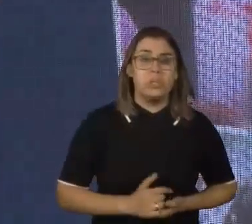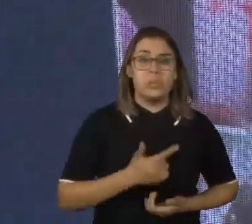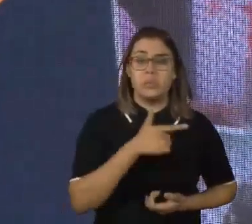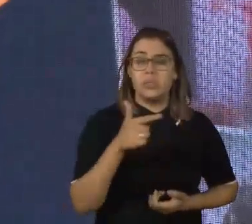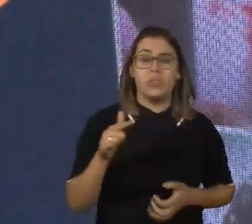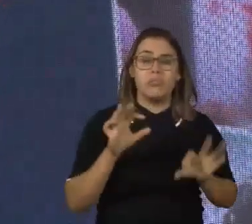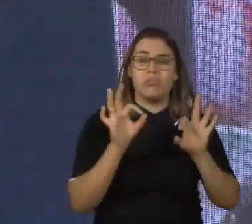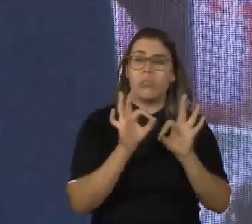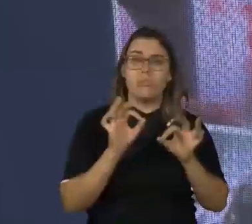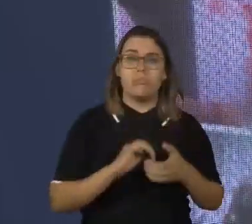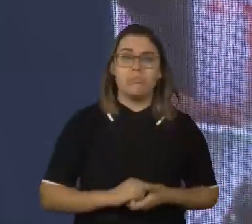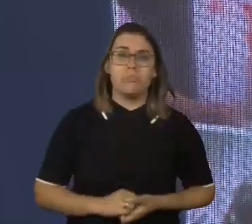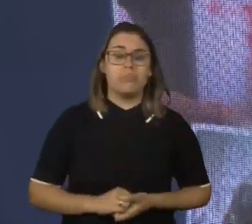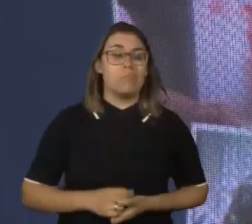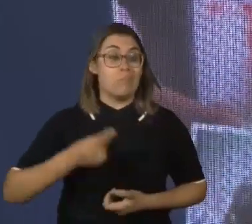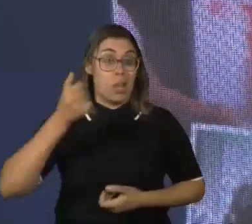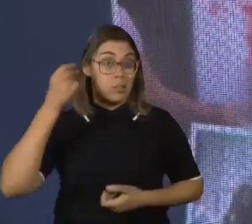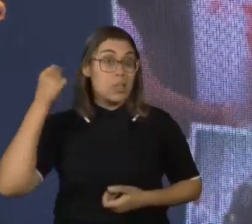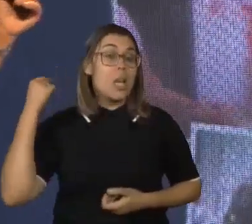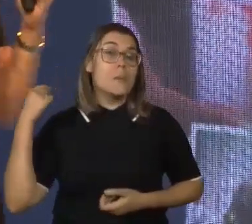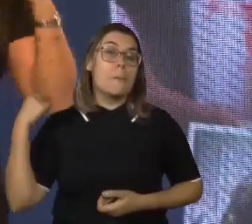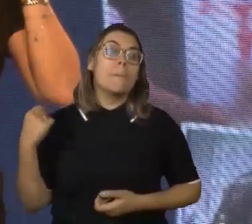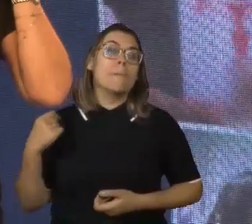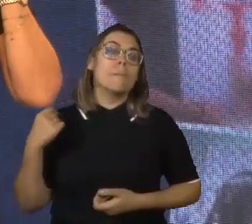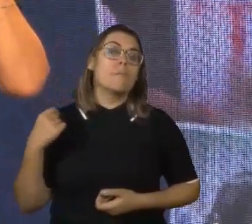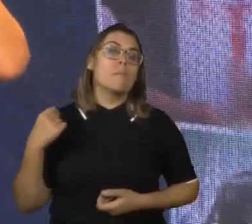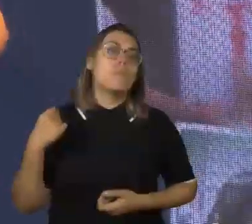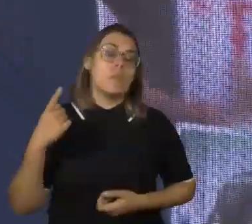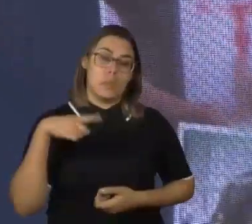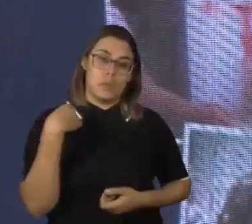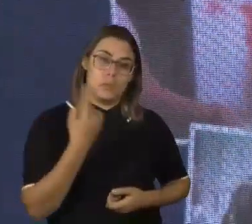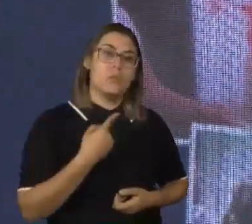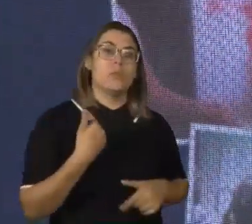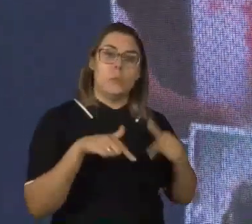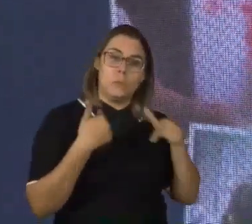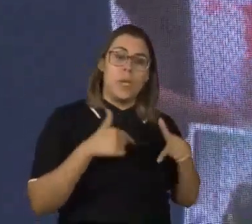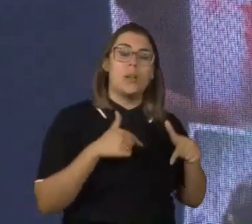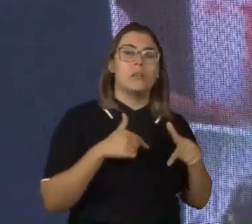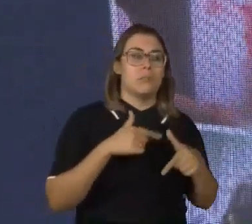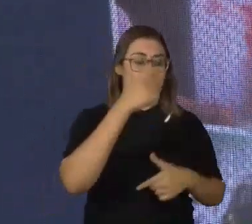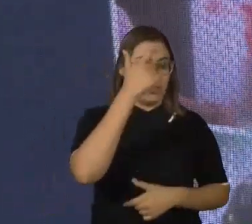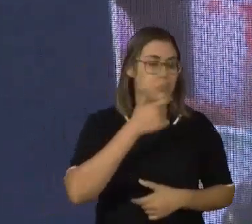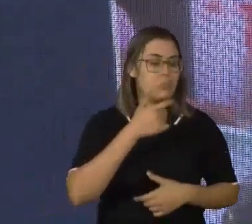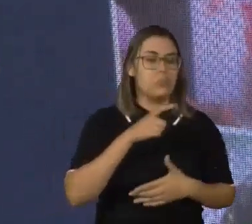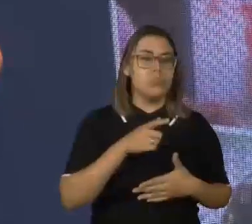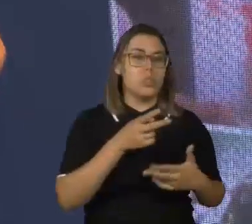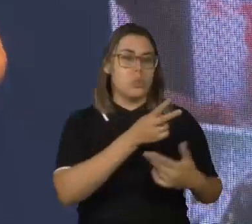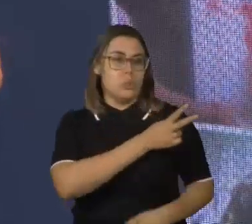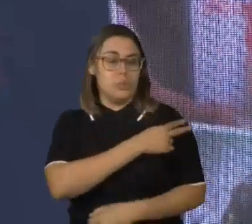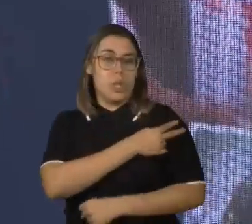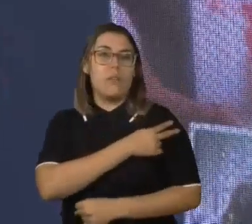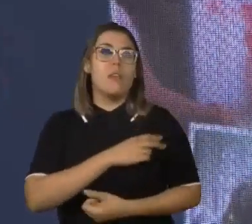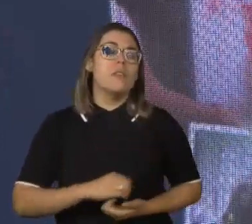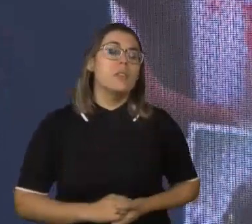trabalho isso com os jovens. Na época, nós estávamos no Carpe Diem, a Glória Maria Moreira Salles como presidente, e eu lá